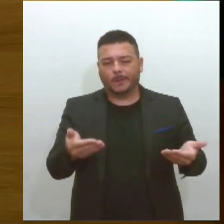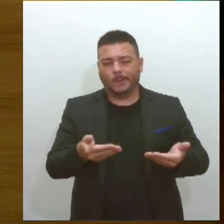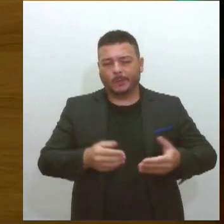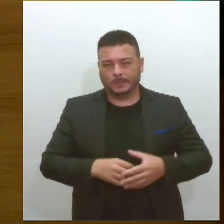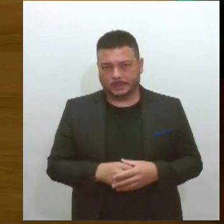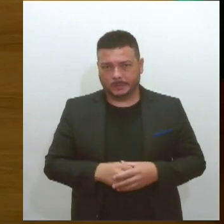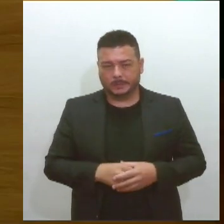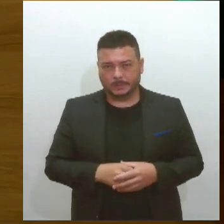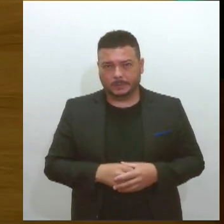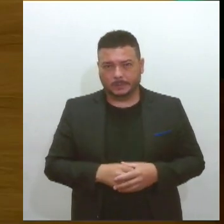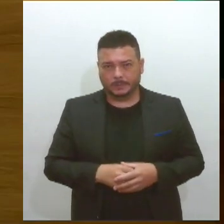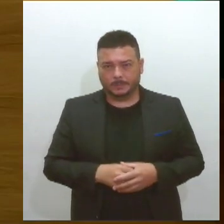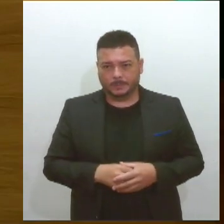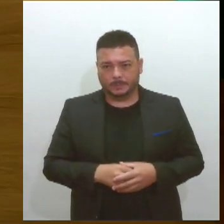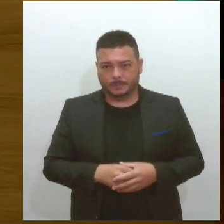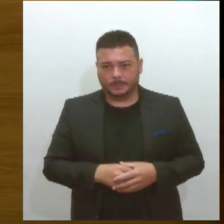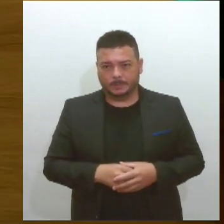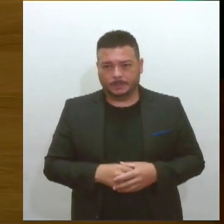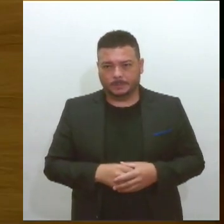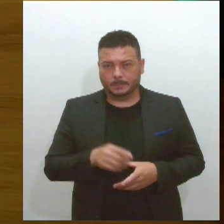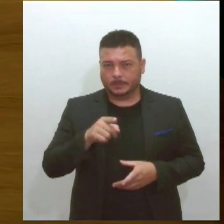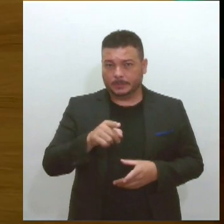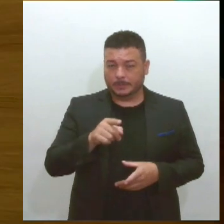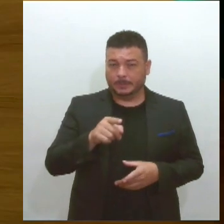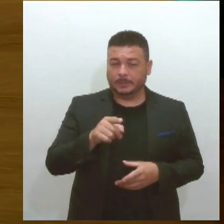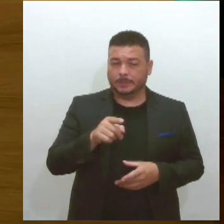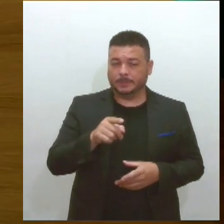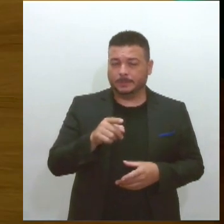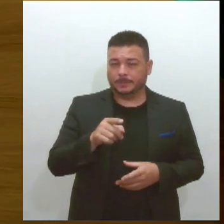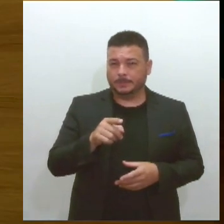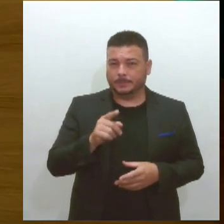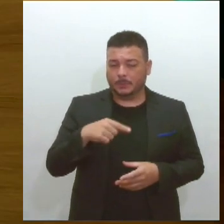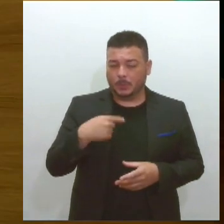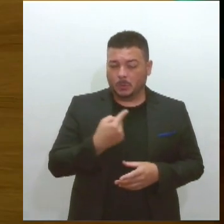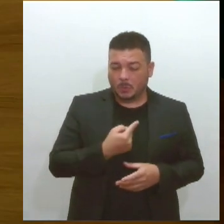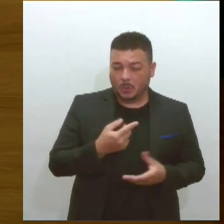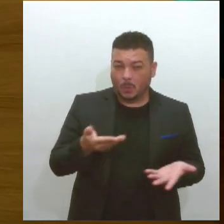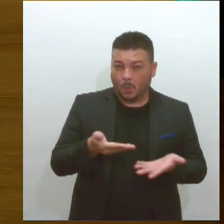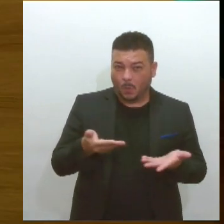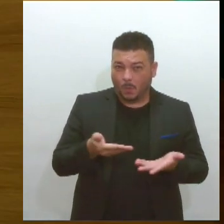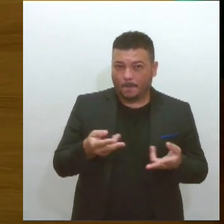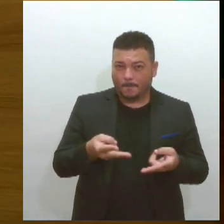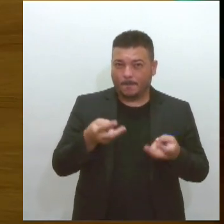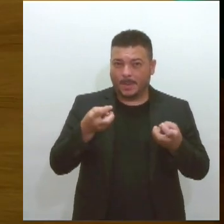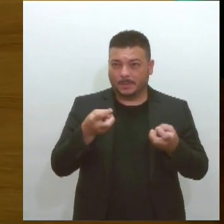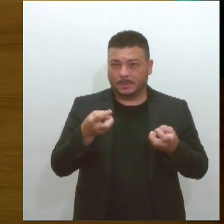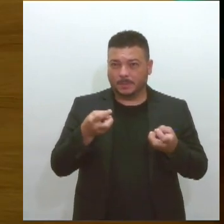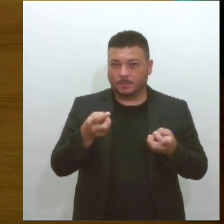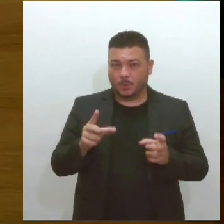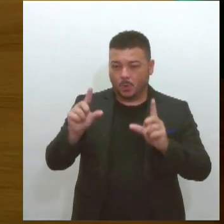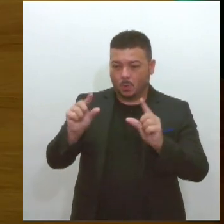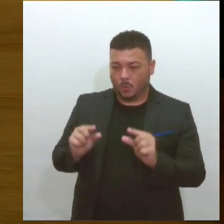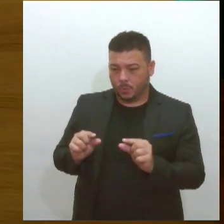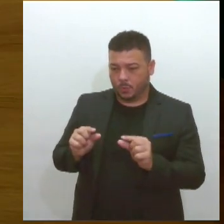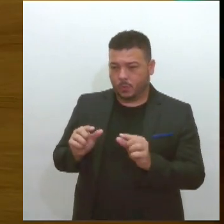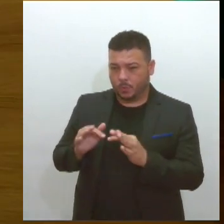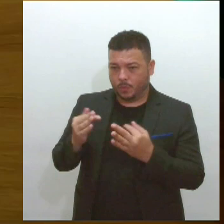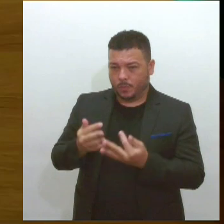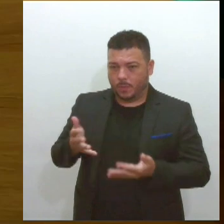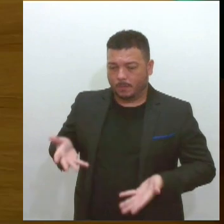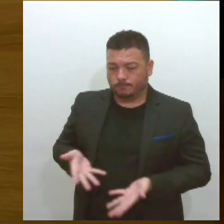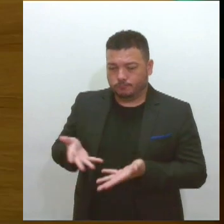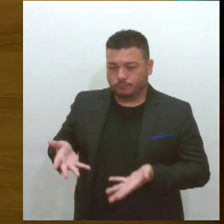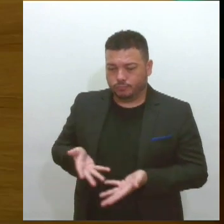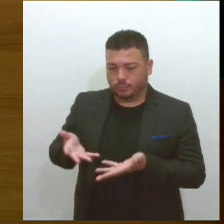Se eu não estiver enganado, doutor, a gente está se deparando menos com os pais incentivando os filhos a consumirem essas bebidas